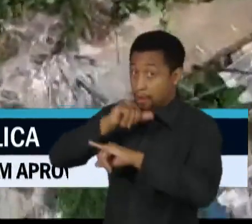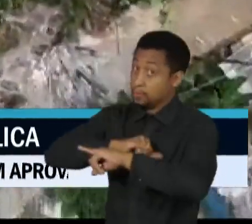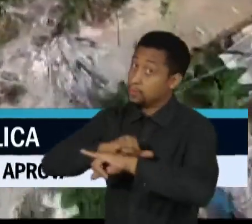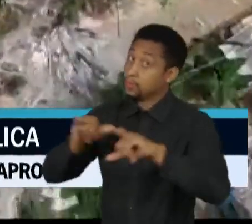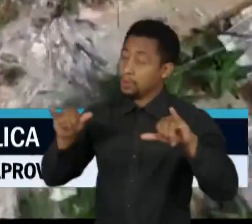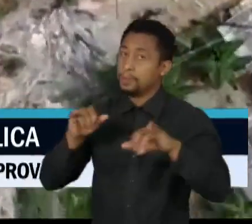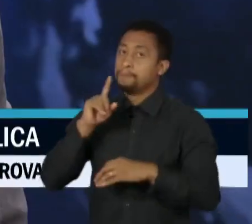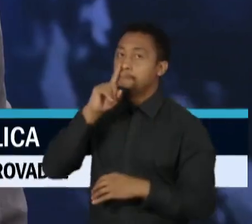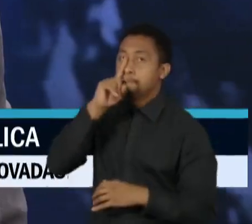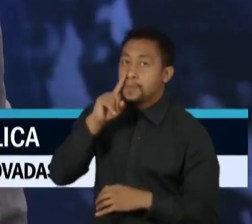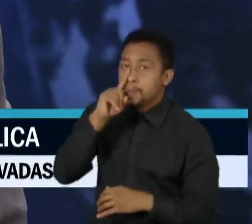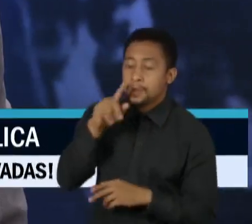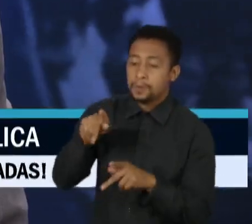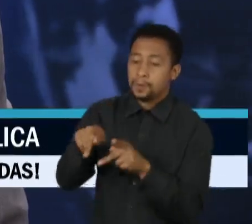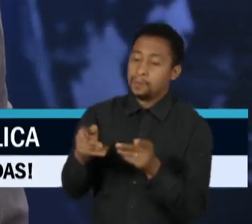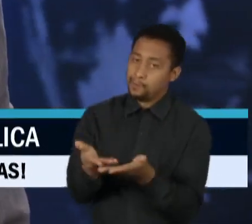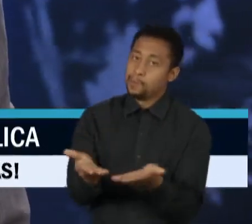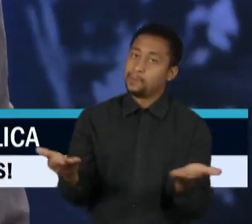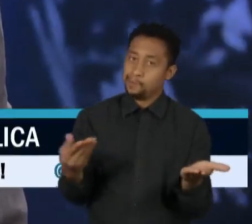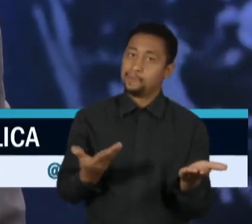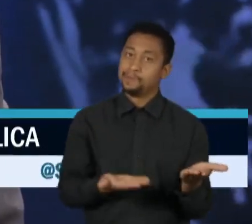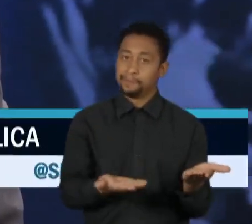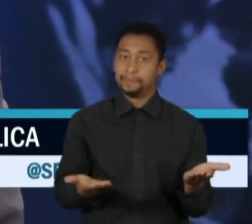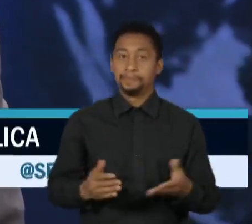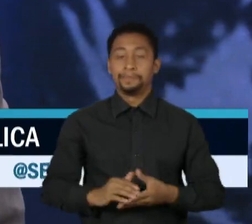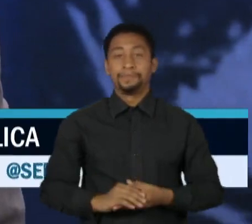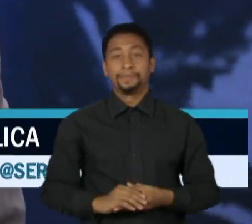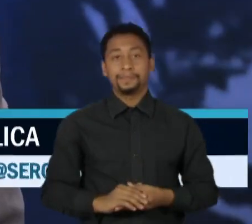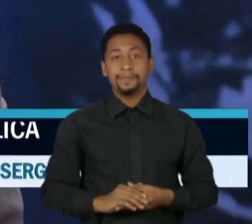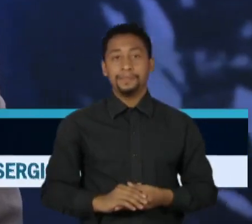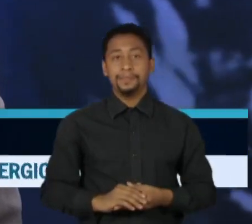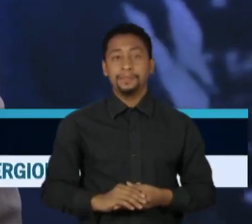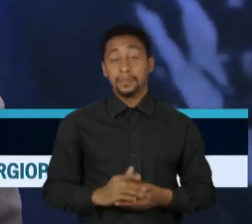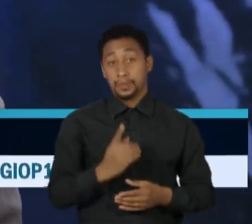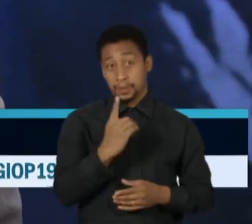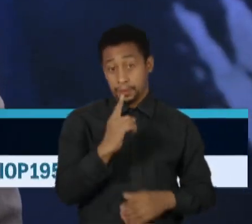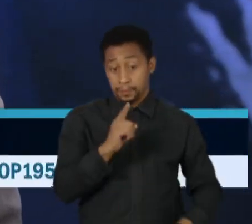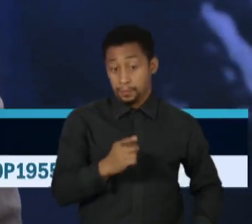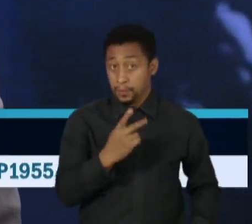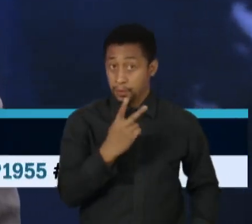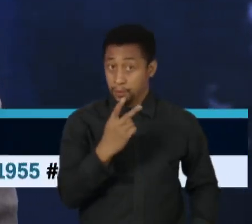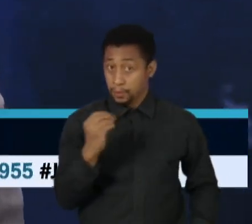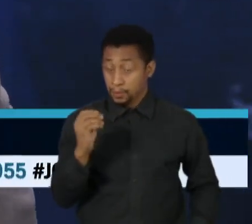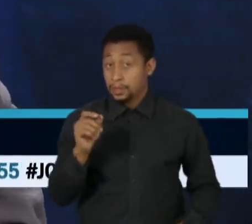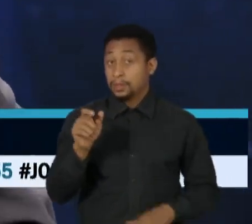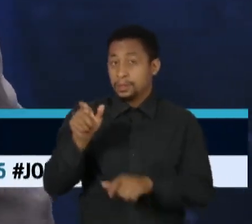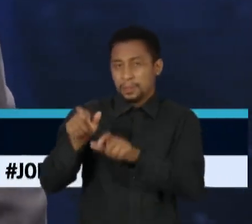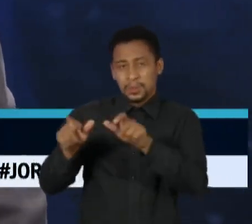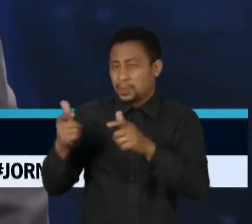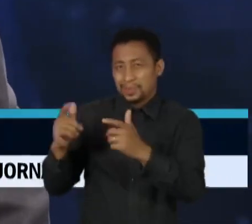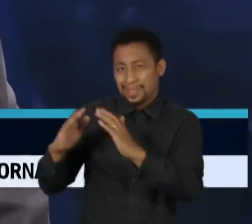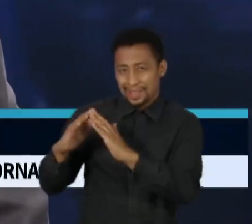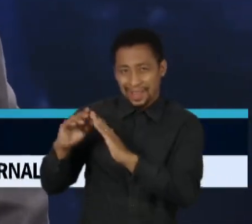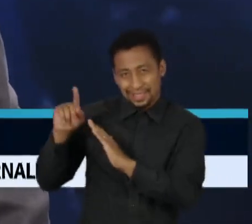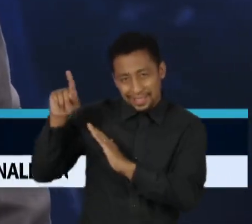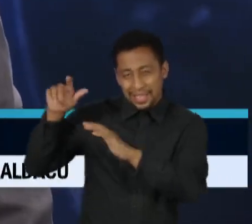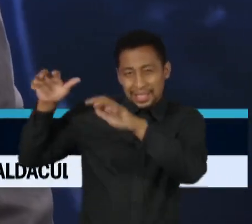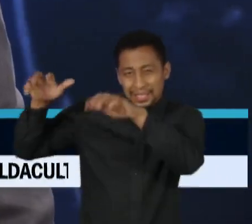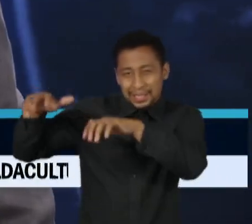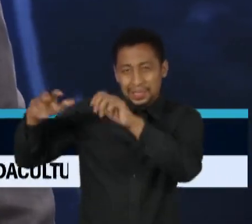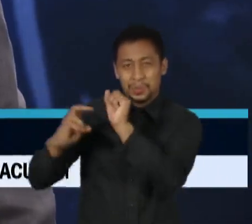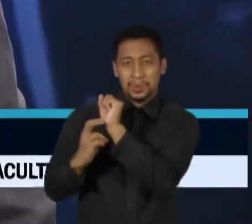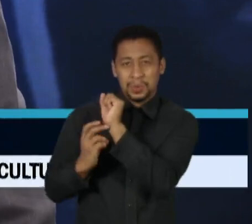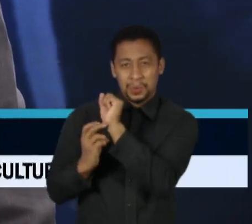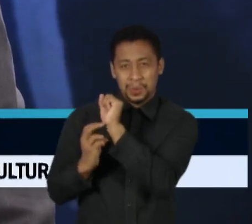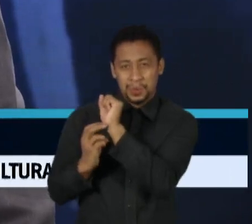calamidade pública. E cerca de 1.200 pessoas que ficaram desabrigadas na tragédia causada pela chuva em São